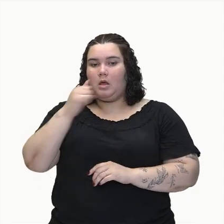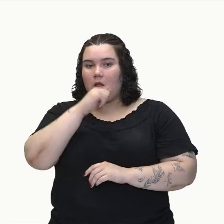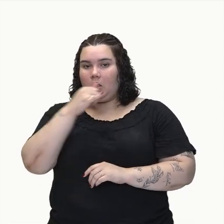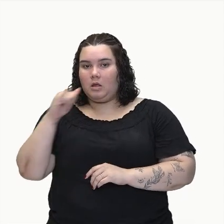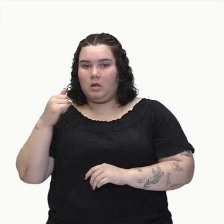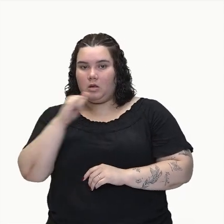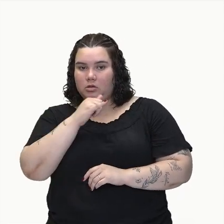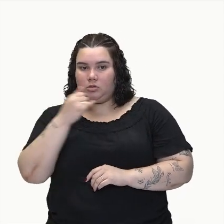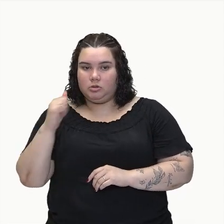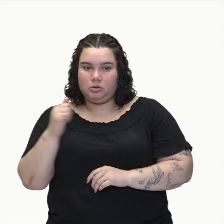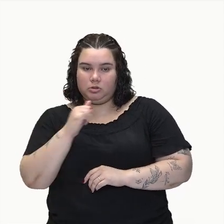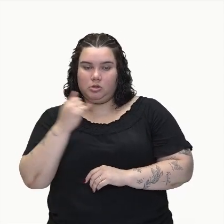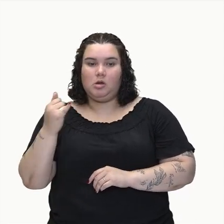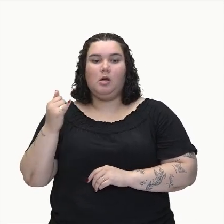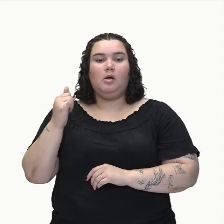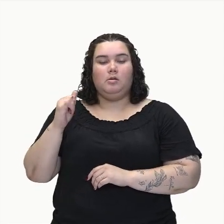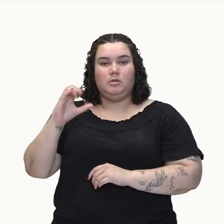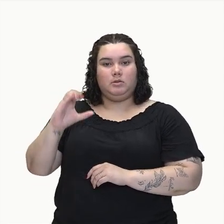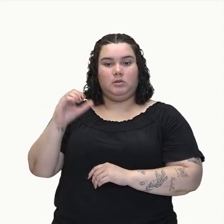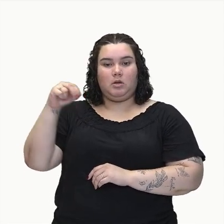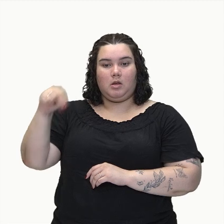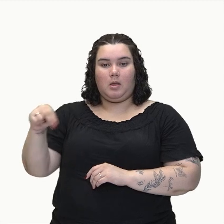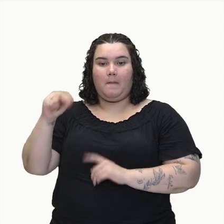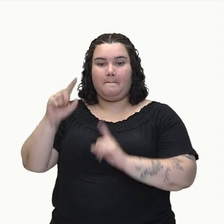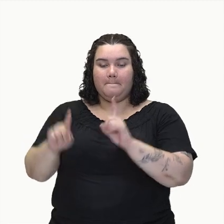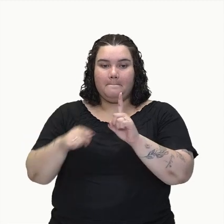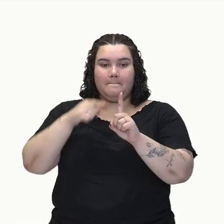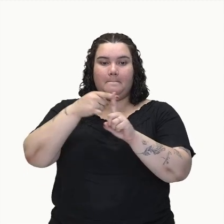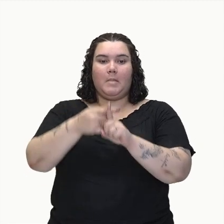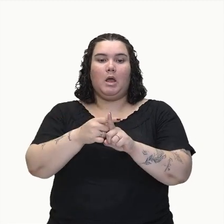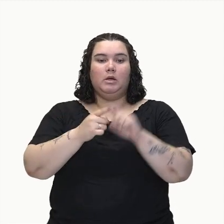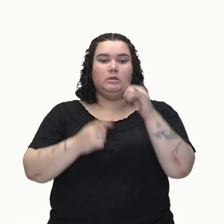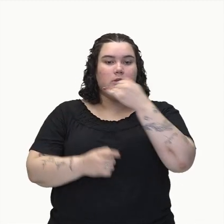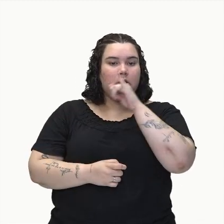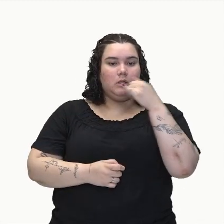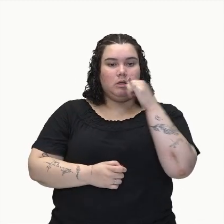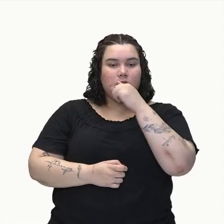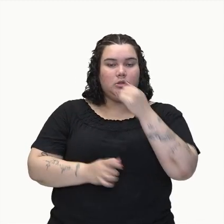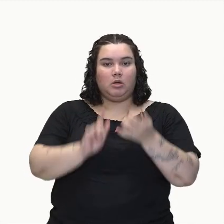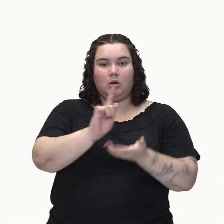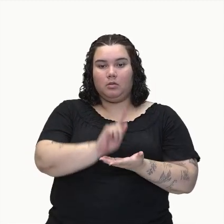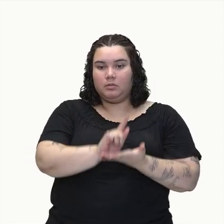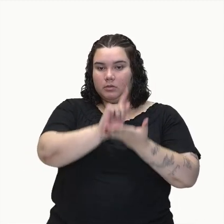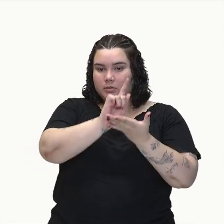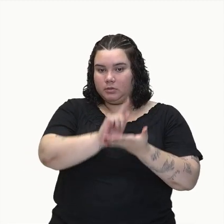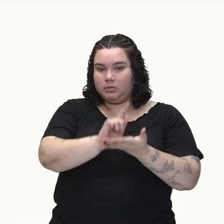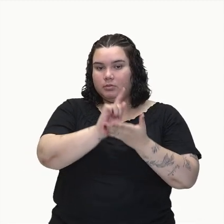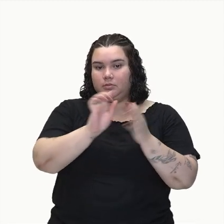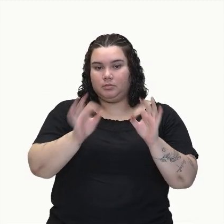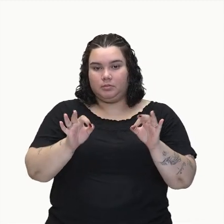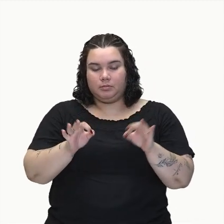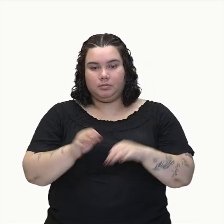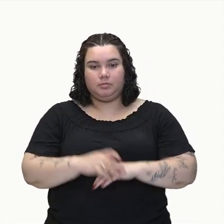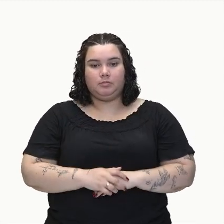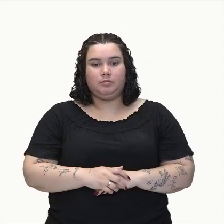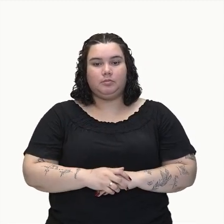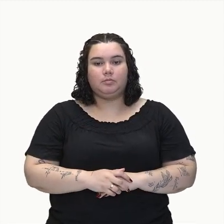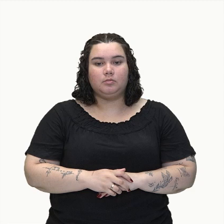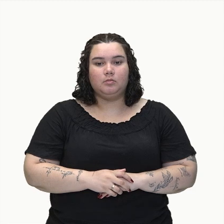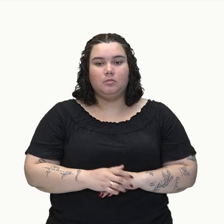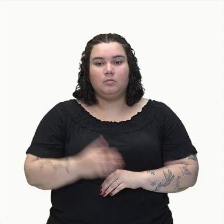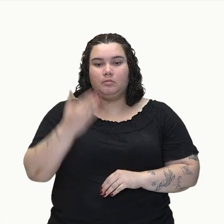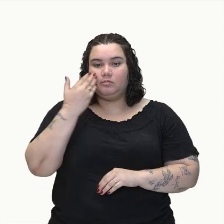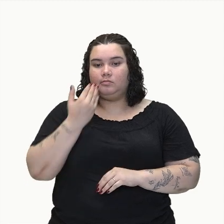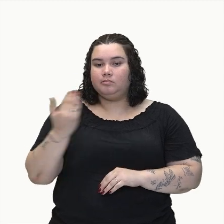potencial. E não se esqueçam que nós temos dois tipos de energia potencial, que é a energia potencial